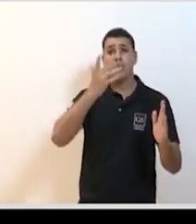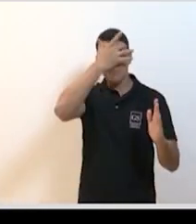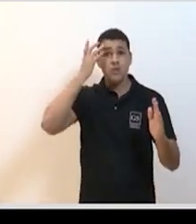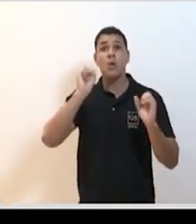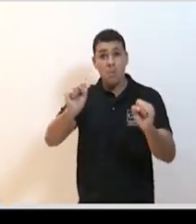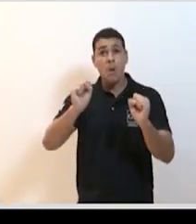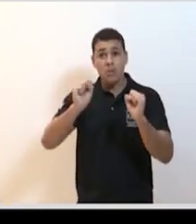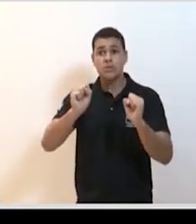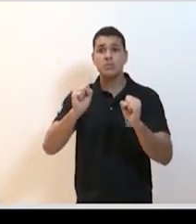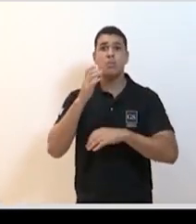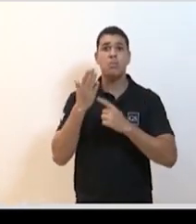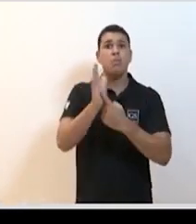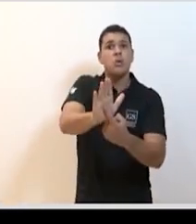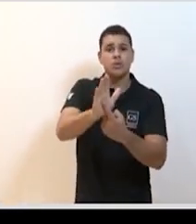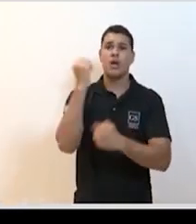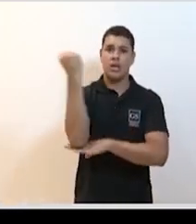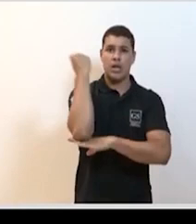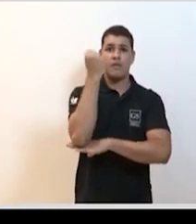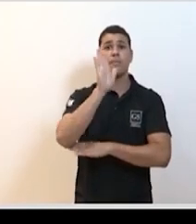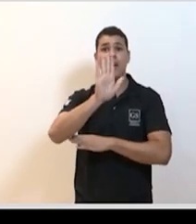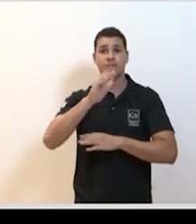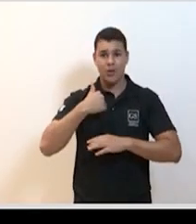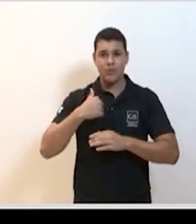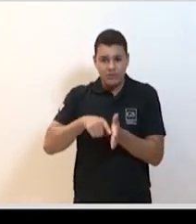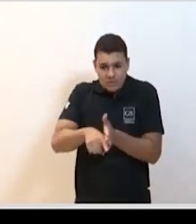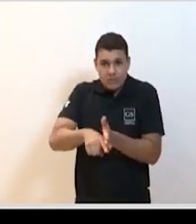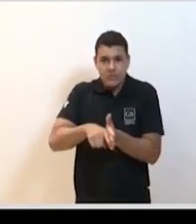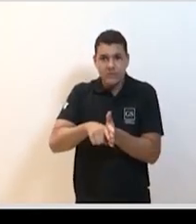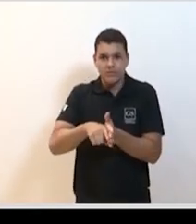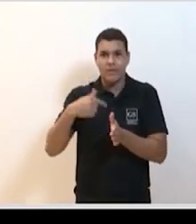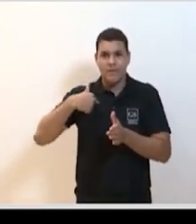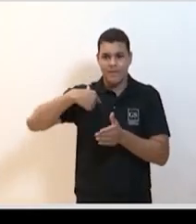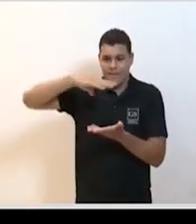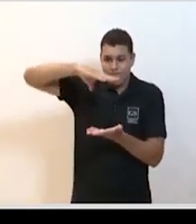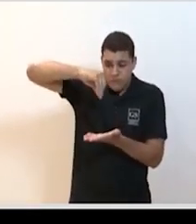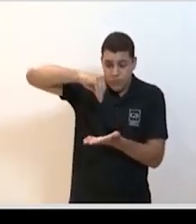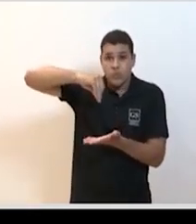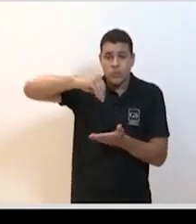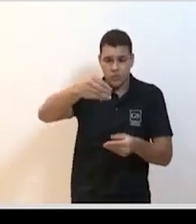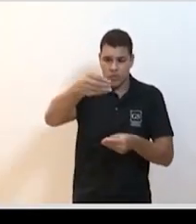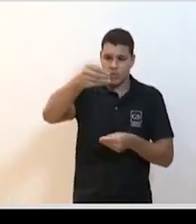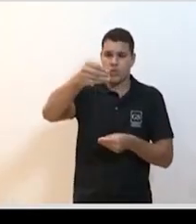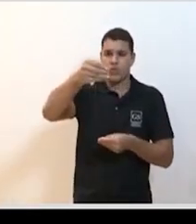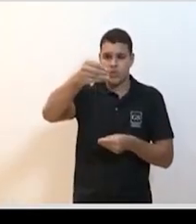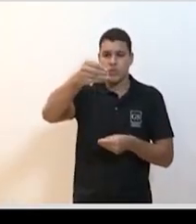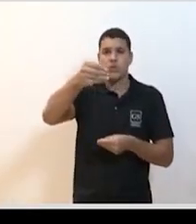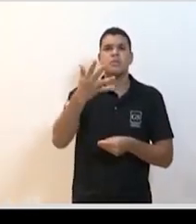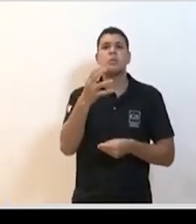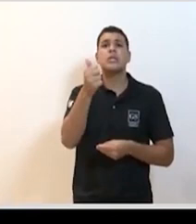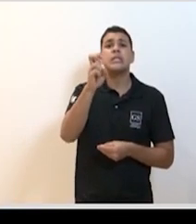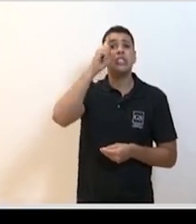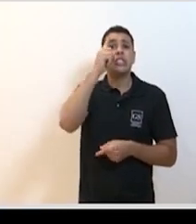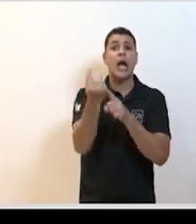de uma infecção que aconteceu há 15, 18 dias atrás. Então, medidas que são tomadas agora provavelmente demoram para ter